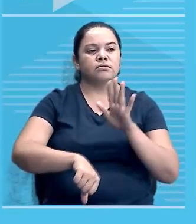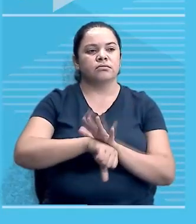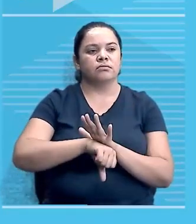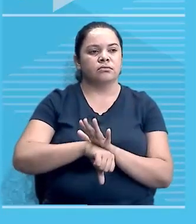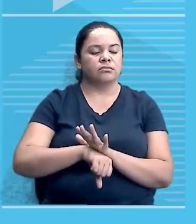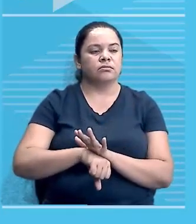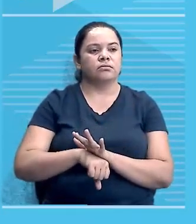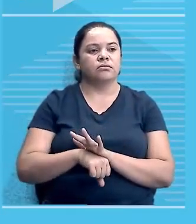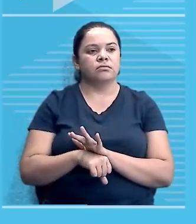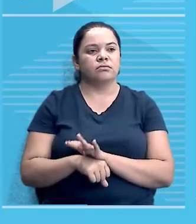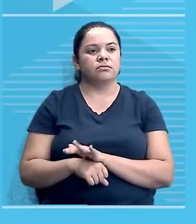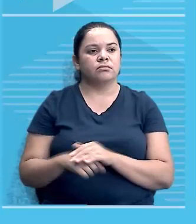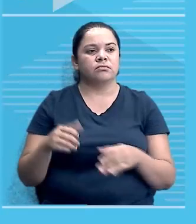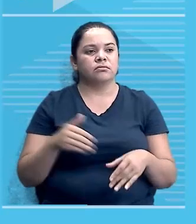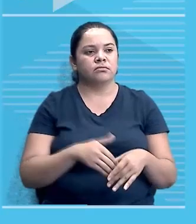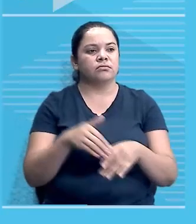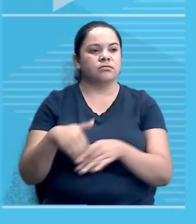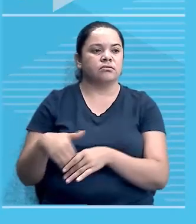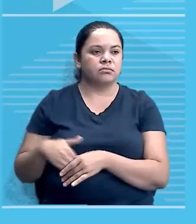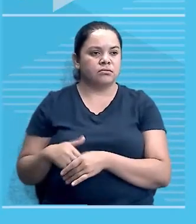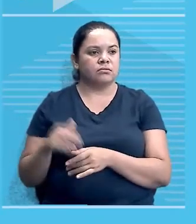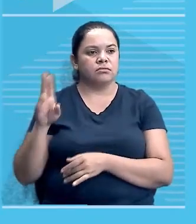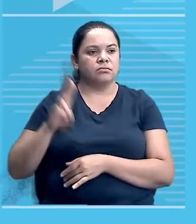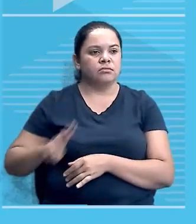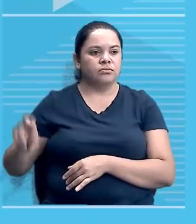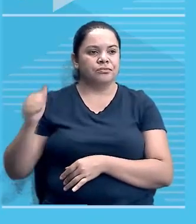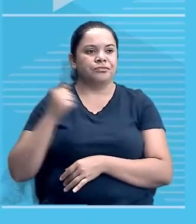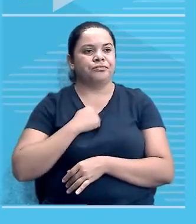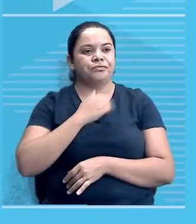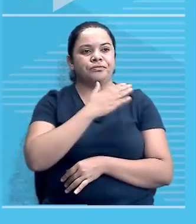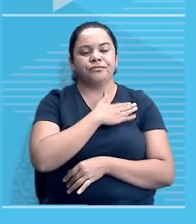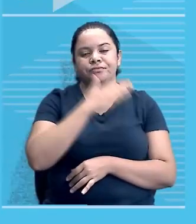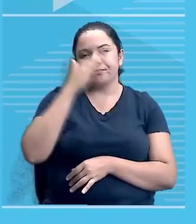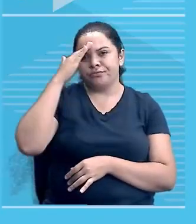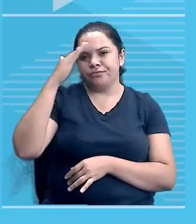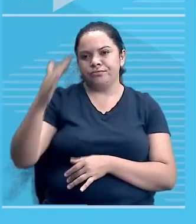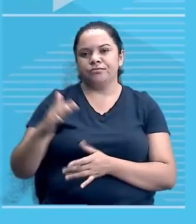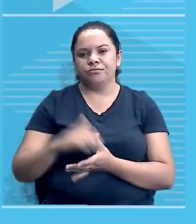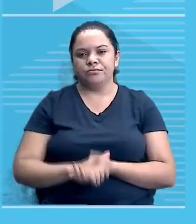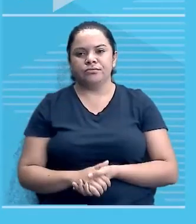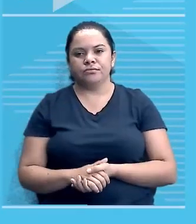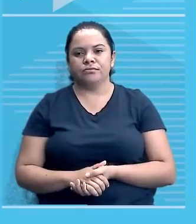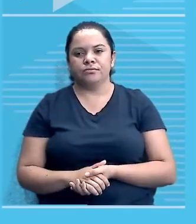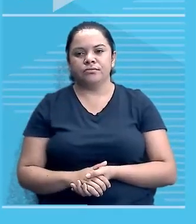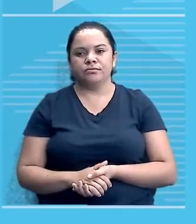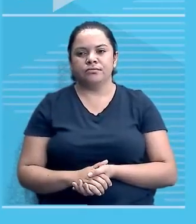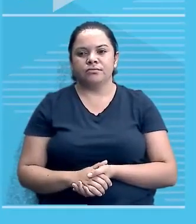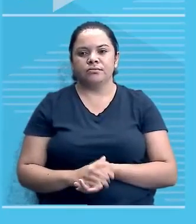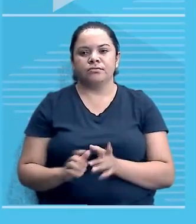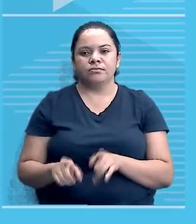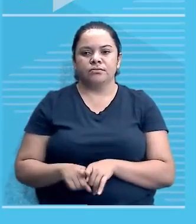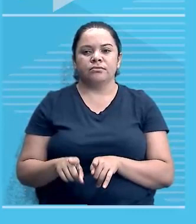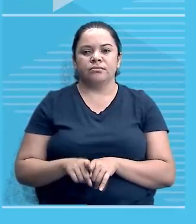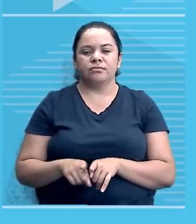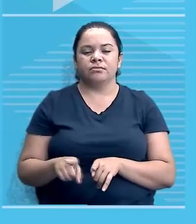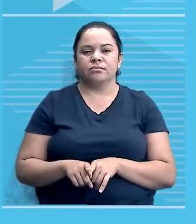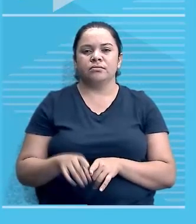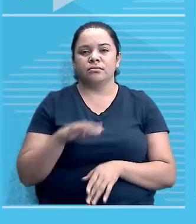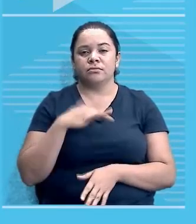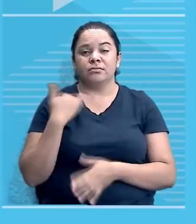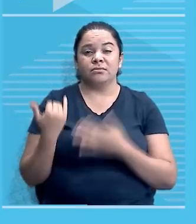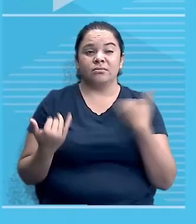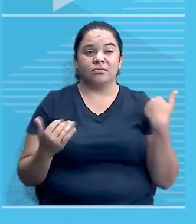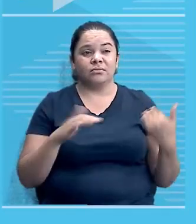repressão e torturas, chegando a casos de mortes e genocídios. Genocídio, você sabe o que é? Gênero, um